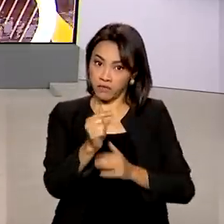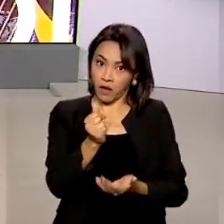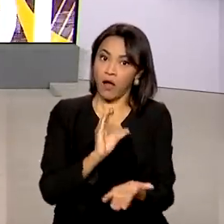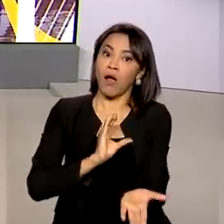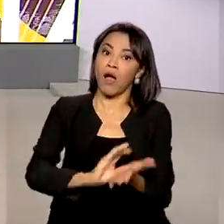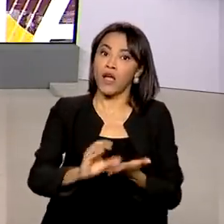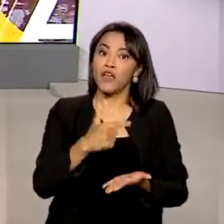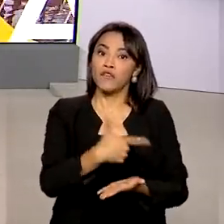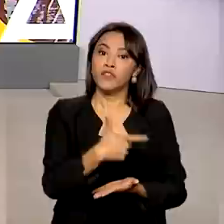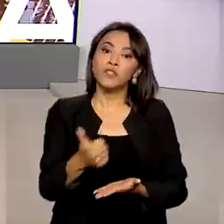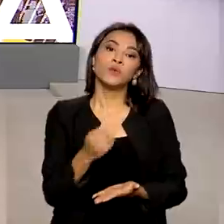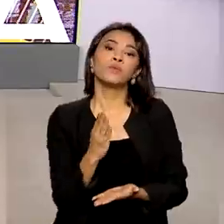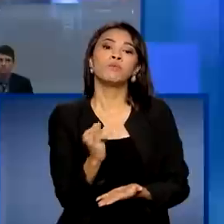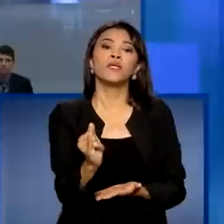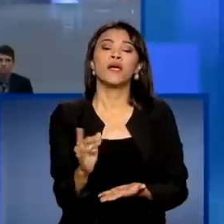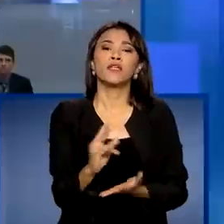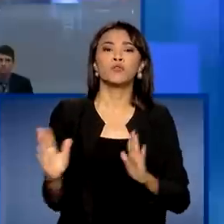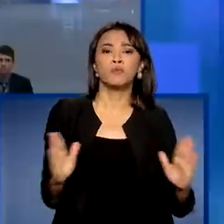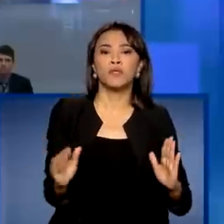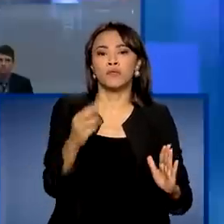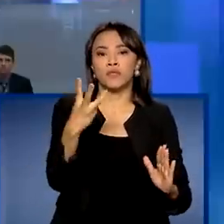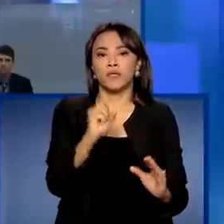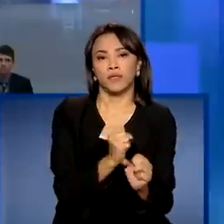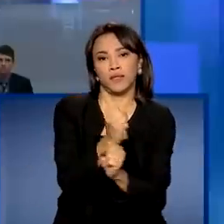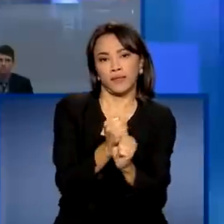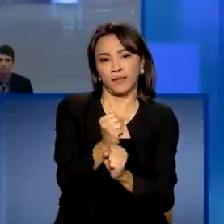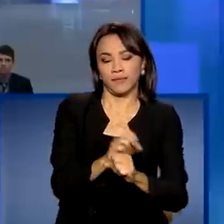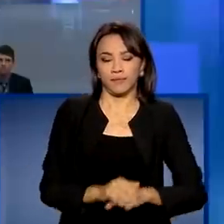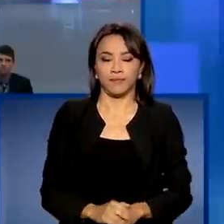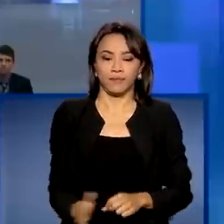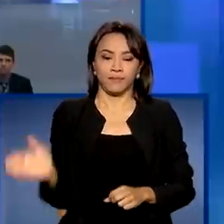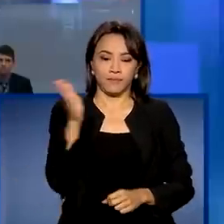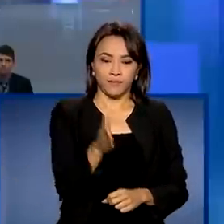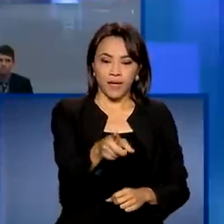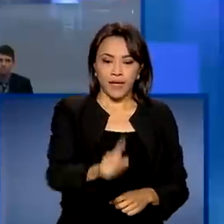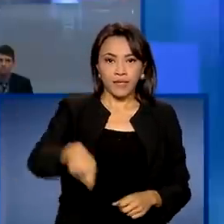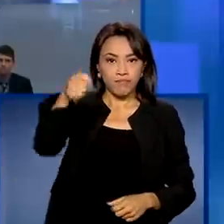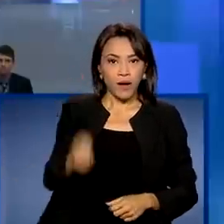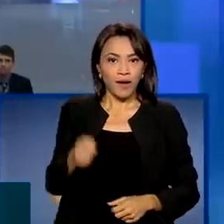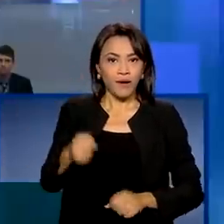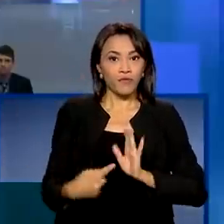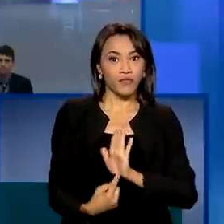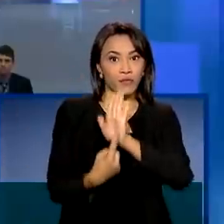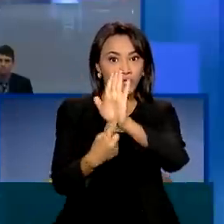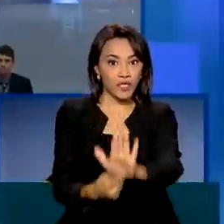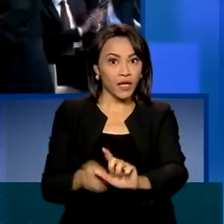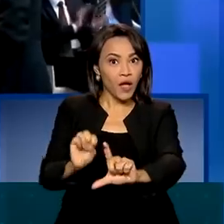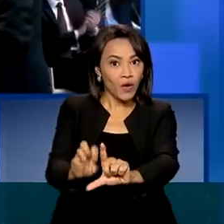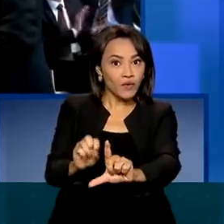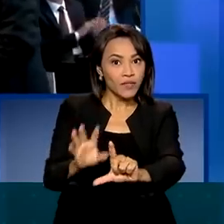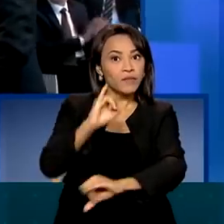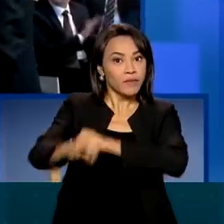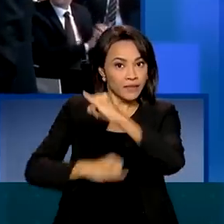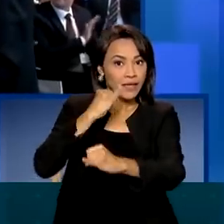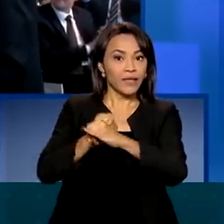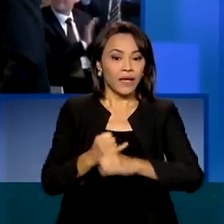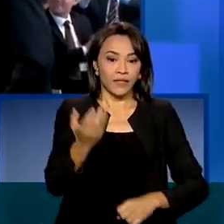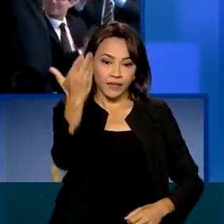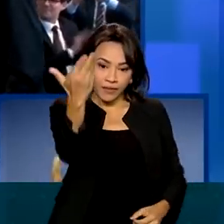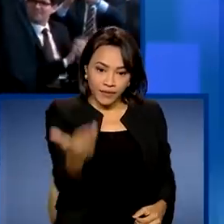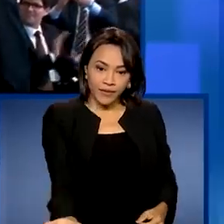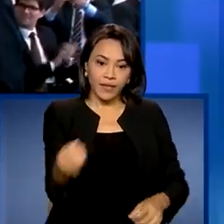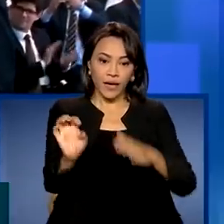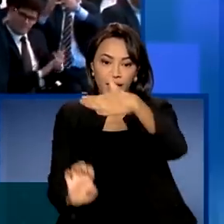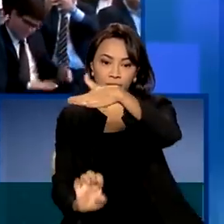nos 30 anos de concessão. O leilão foi transmitido ao vivo pela internet. A vencedora foi a